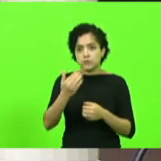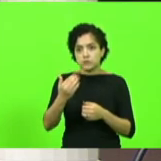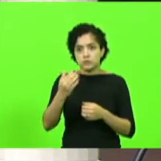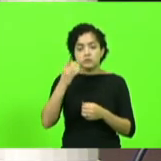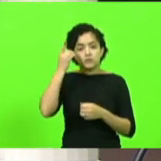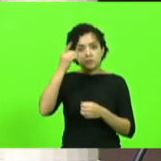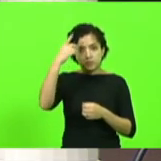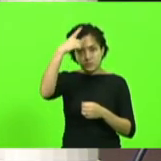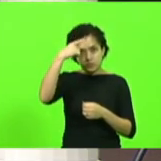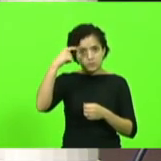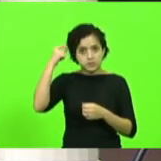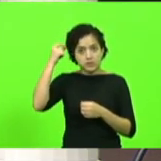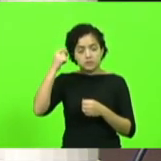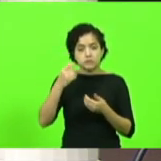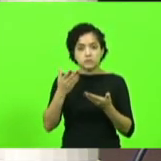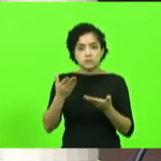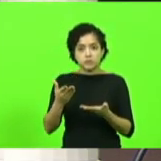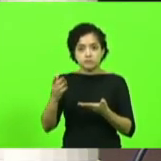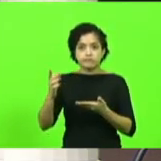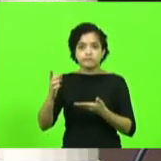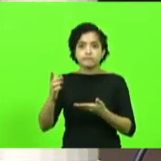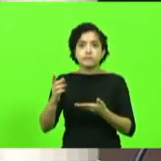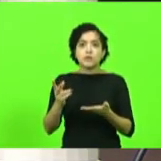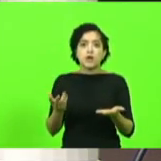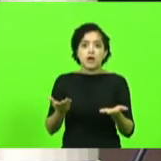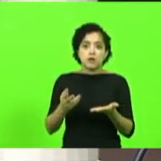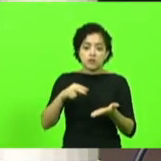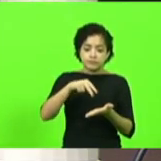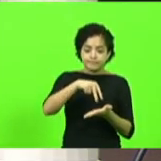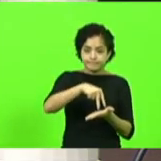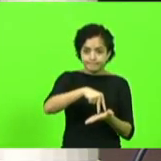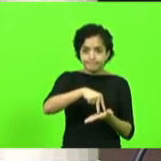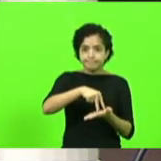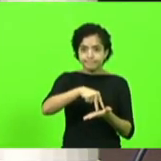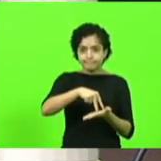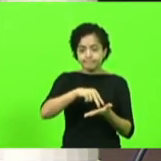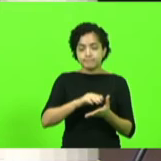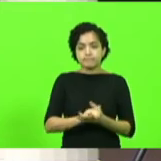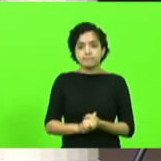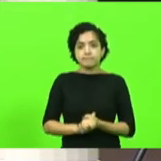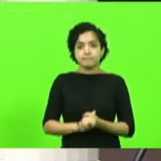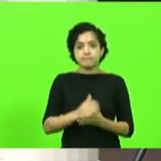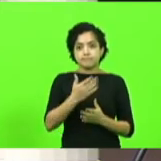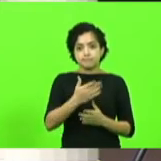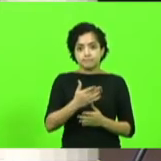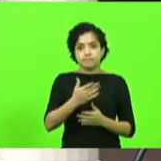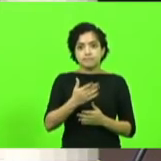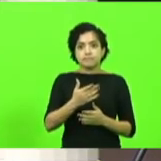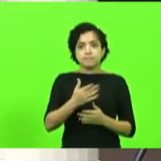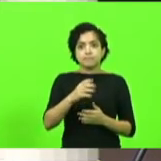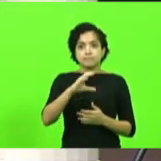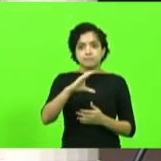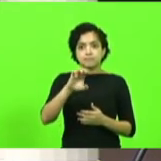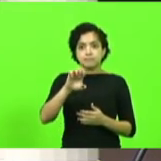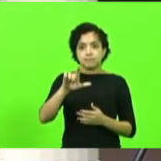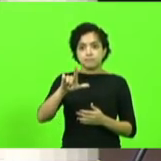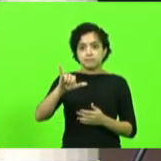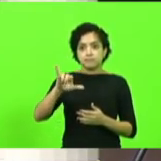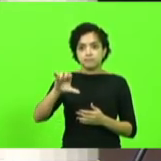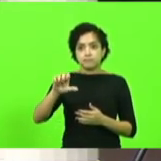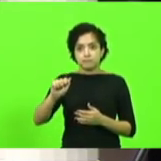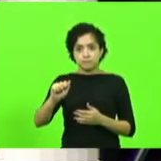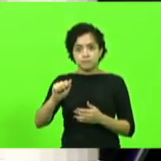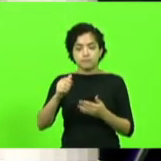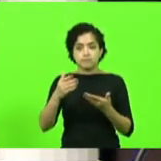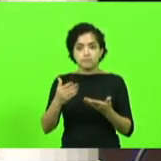por vários outros líderes, para que possa ser feito o uso da palavra pela senhora Célia Fernandes, que